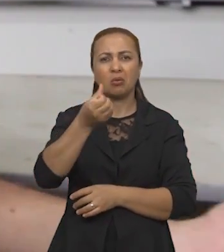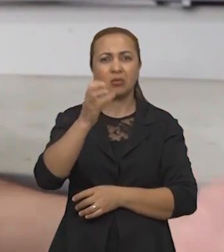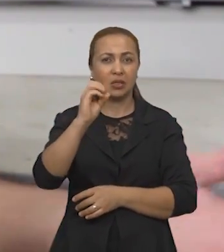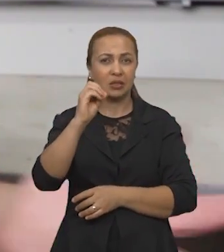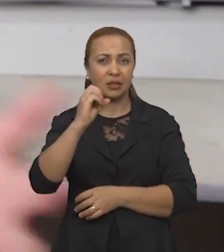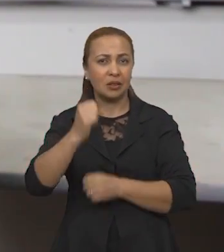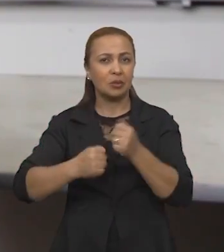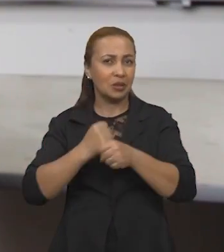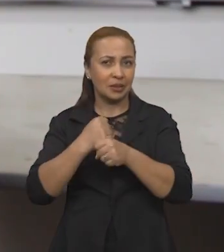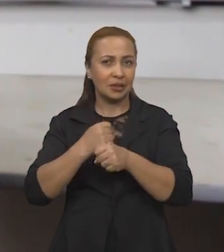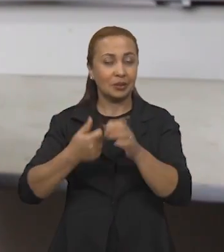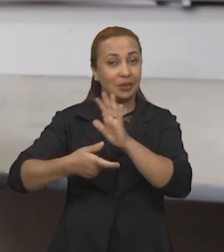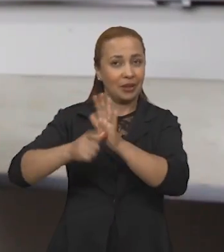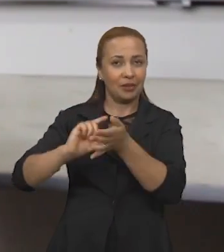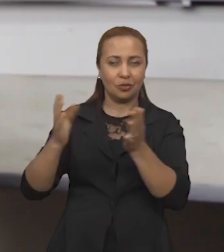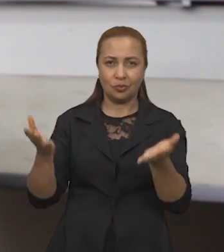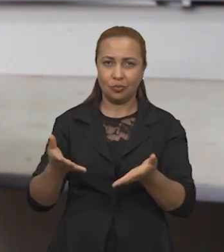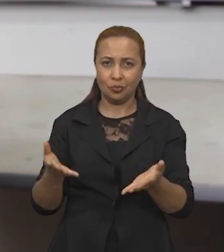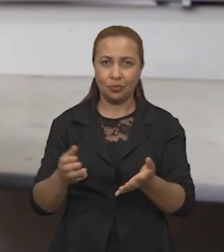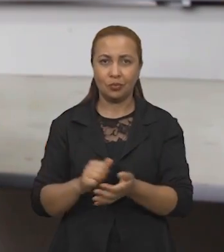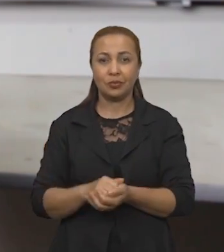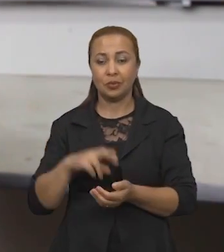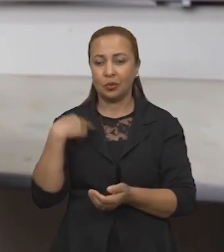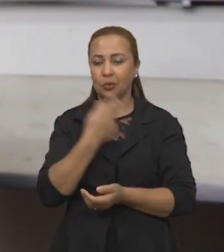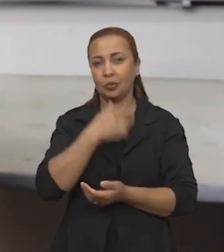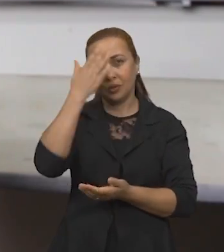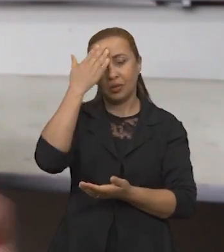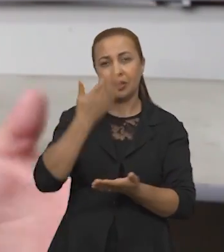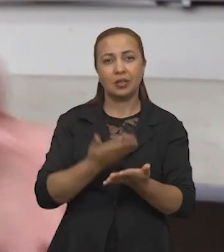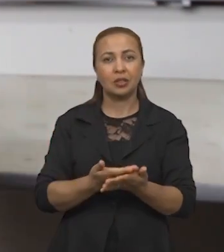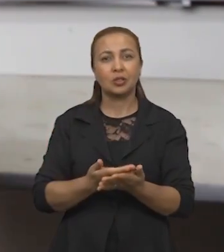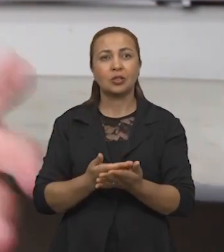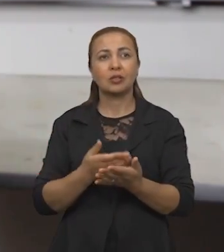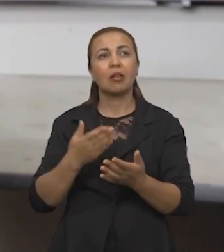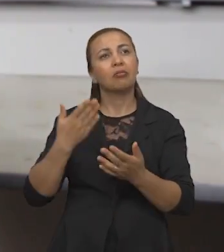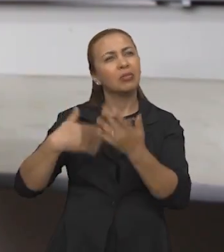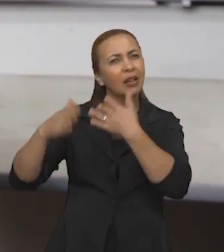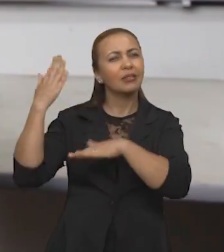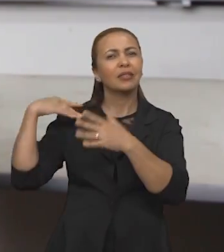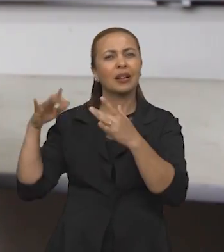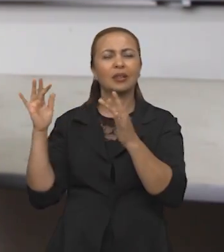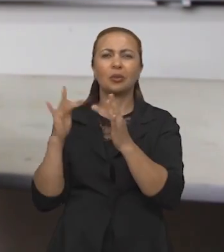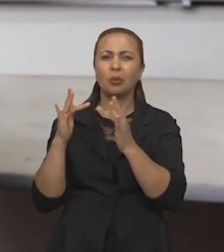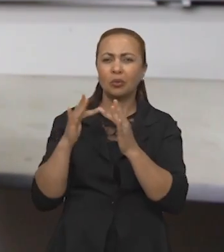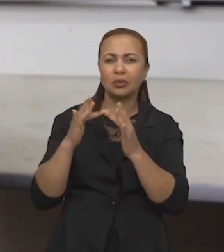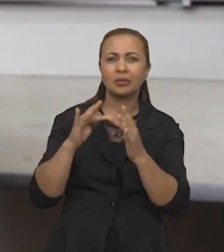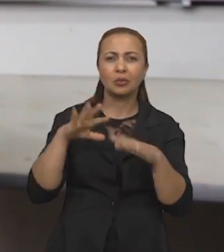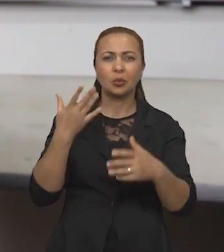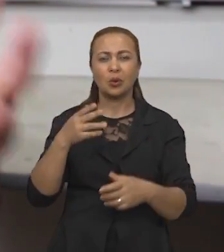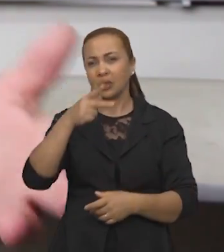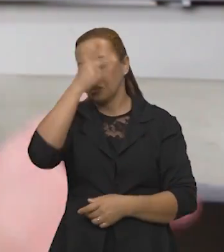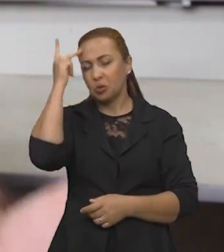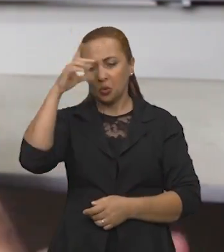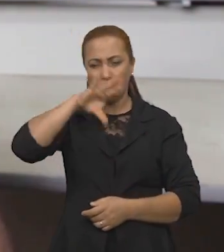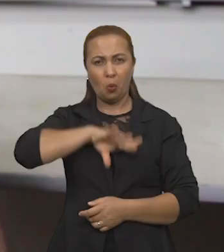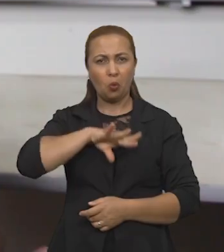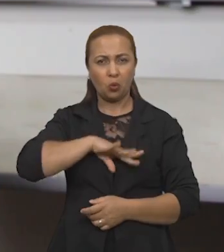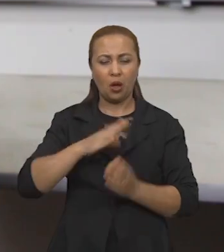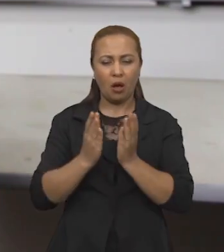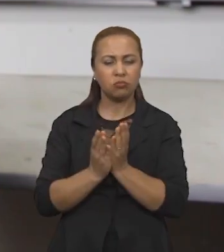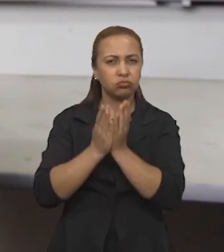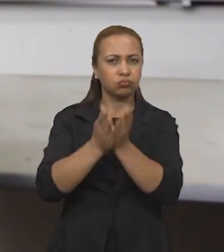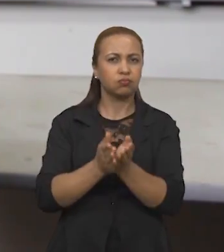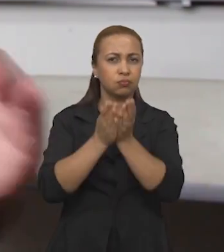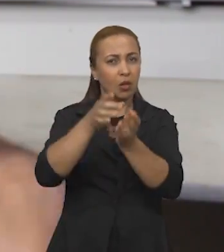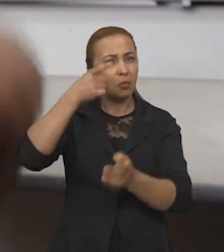anos antes do momento presente. A gente acredita, portanto, na época do contato, na época em que os portugueses e espanhóis chegaram